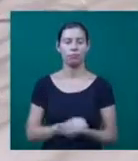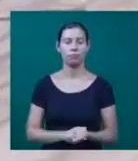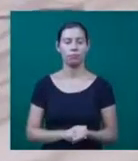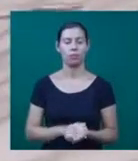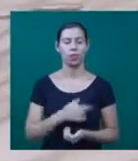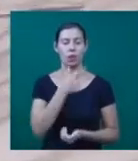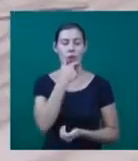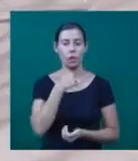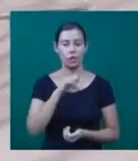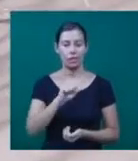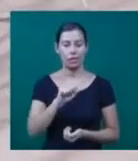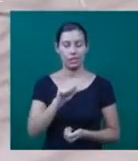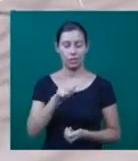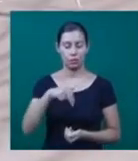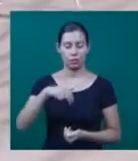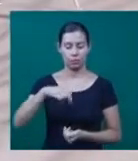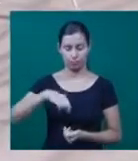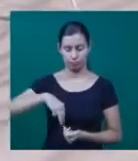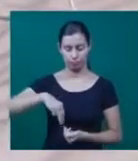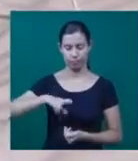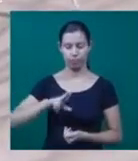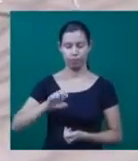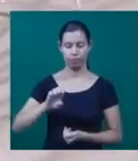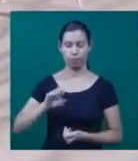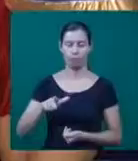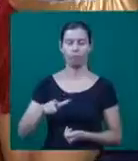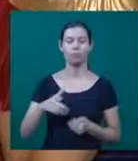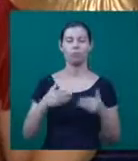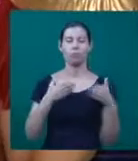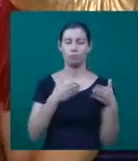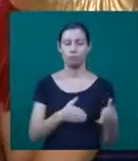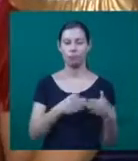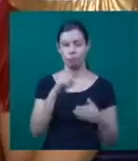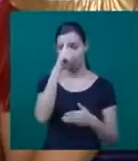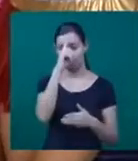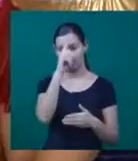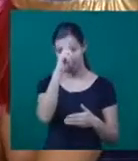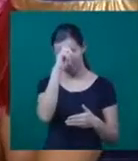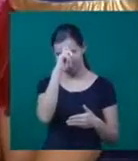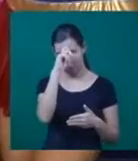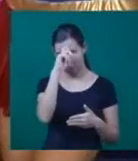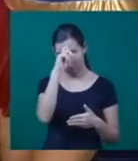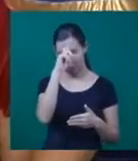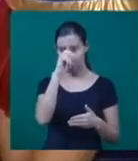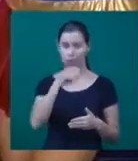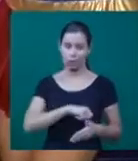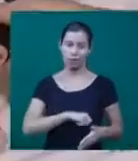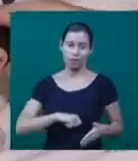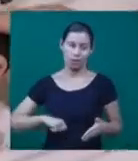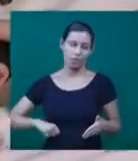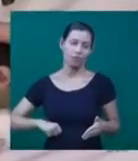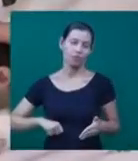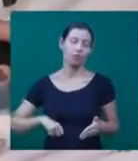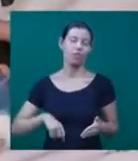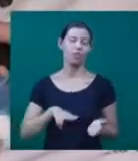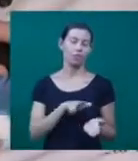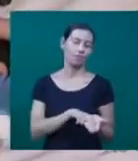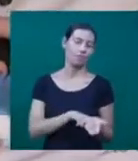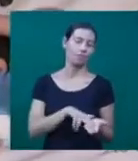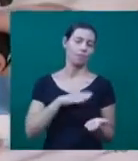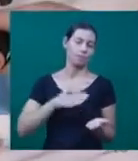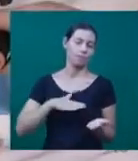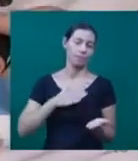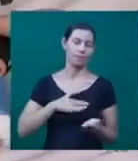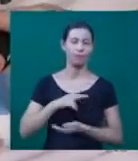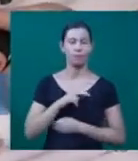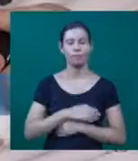anos, está internado, se recuperando de uma cirurgia. Ele se divertiu com essa turma. Eu vejo os